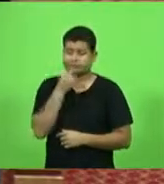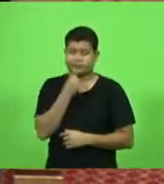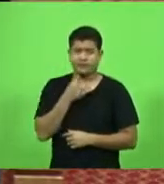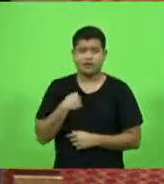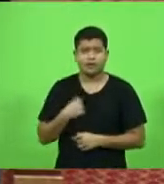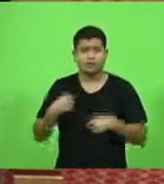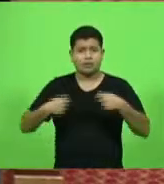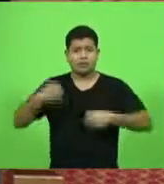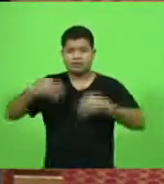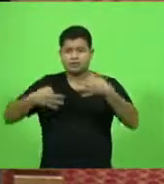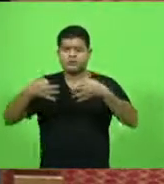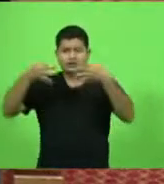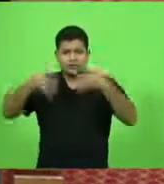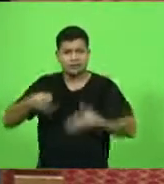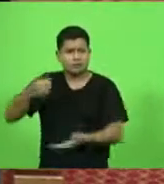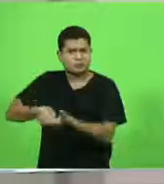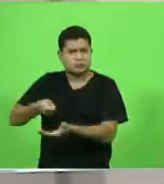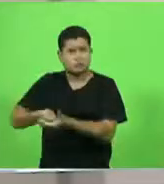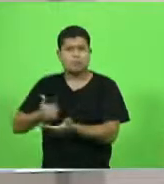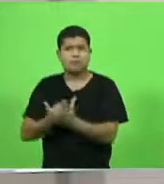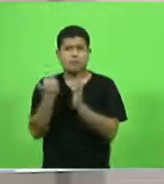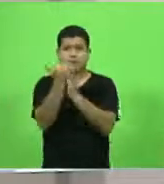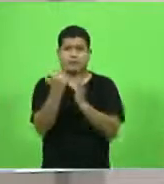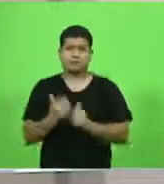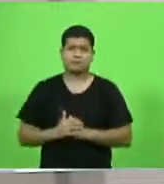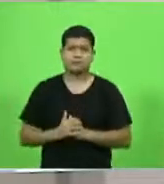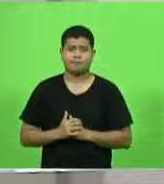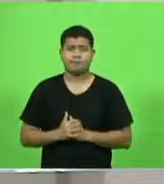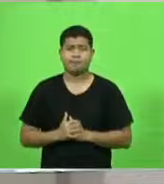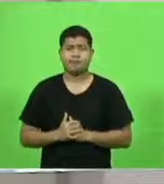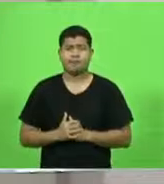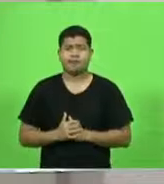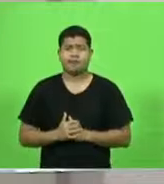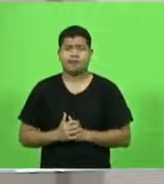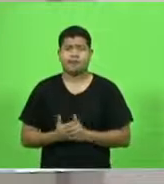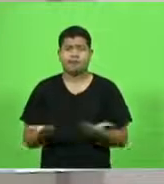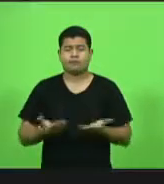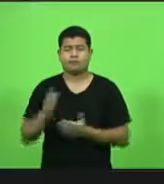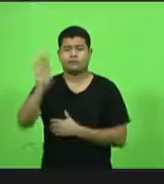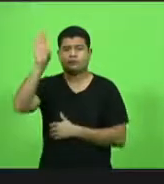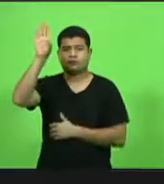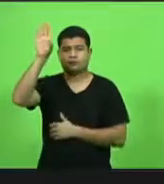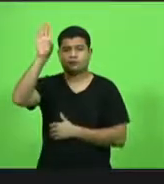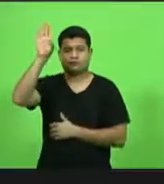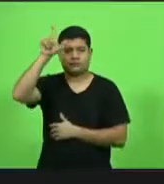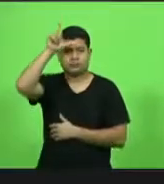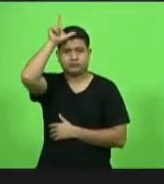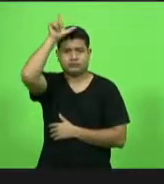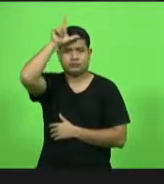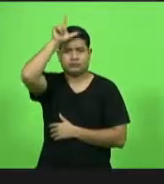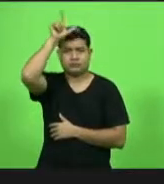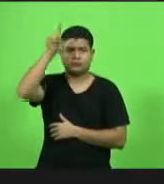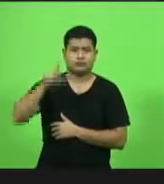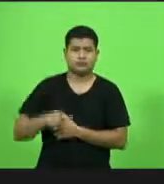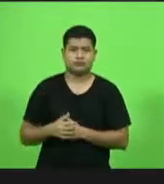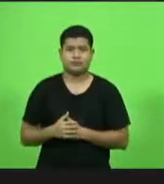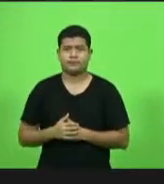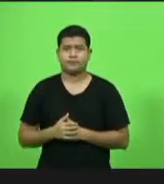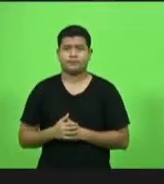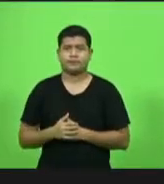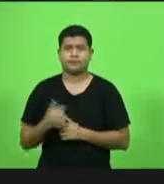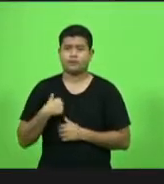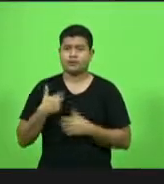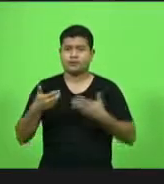rigorosa. Obrigado, presidente. Pela hora, senhor presidente. Deputado Sargento Liman. Sargento Liman. Eu não quis